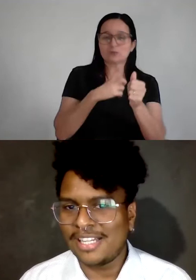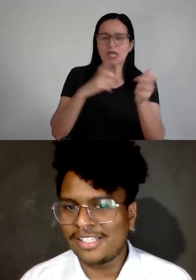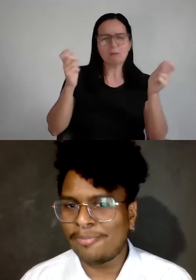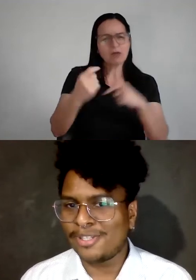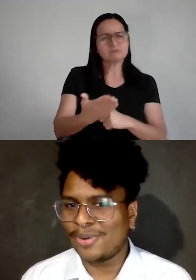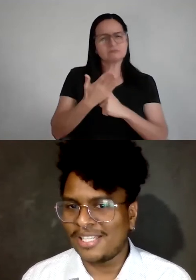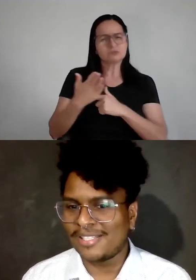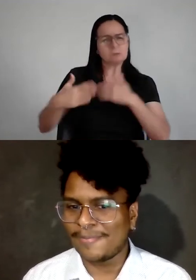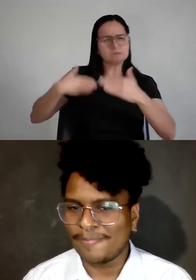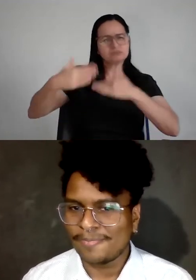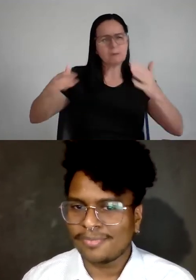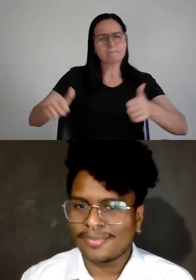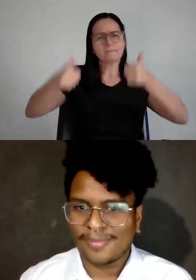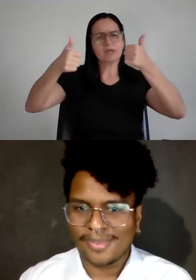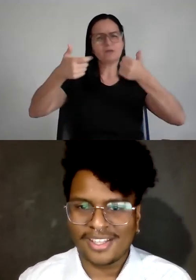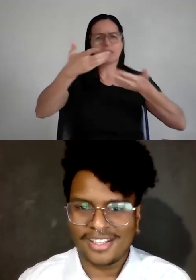habilidades interpessoais?